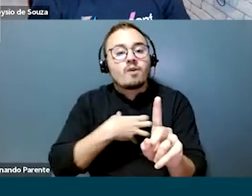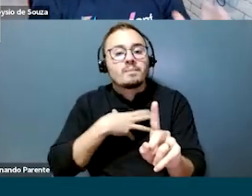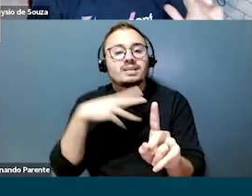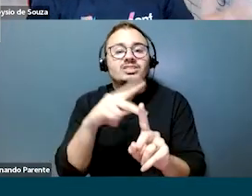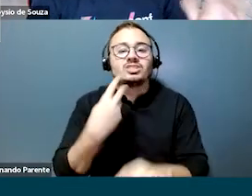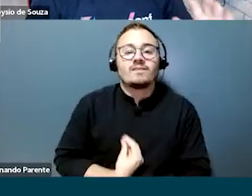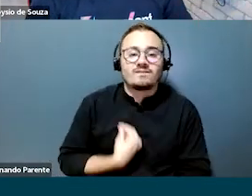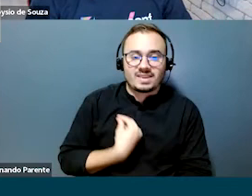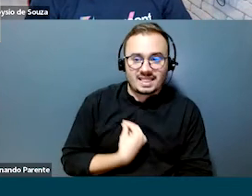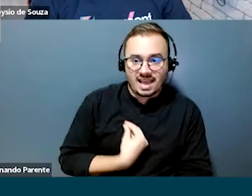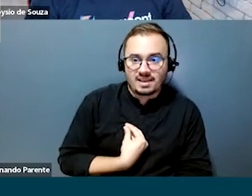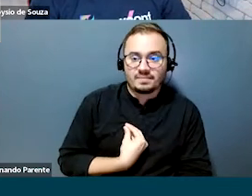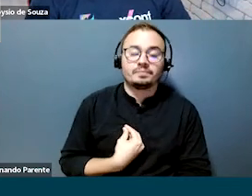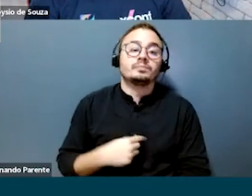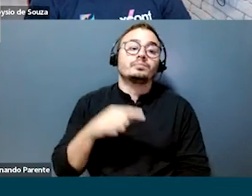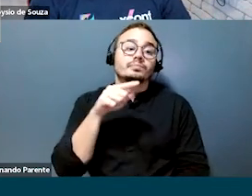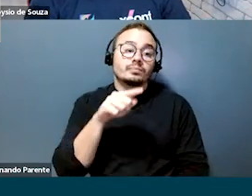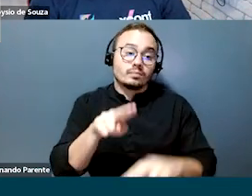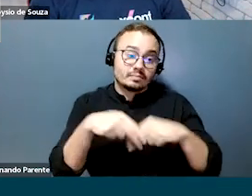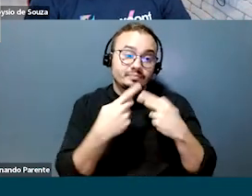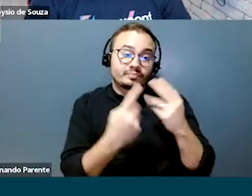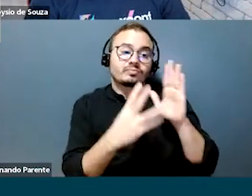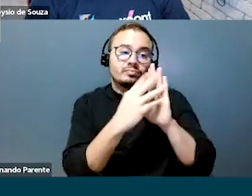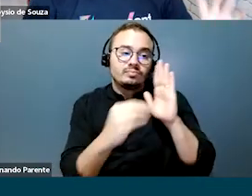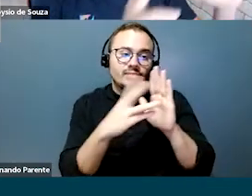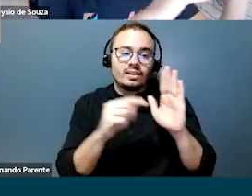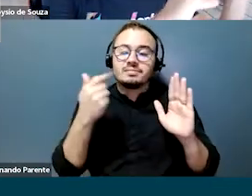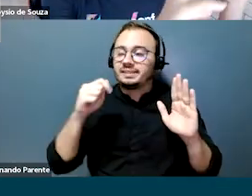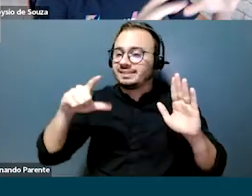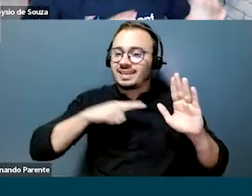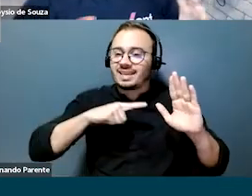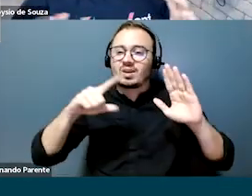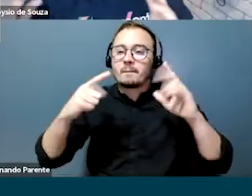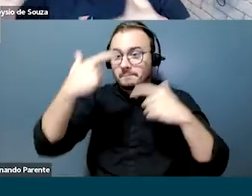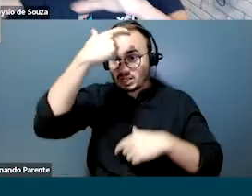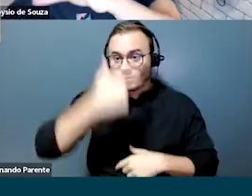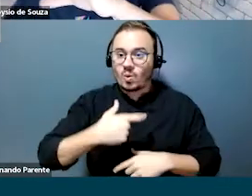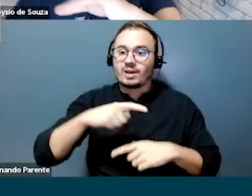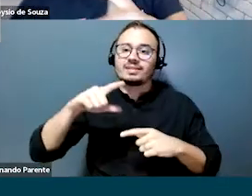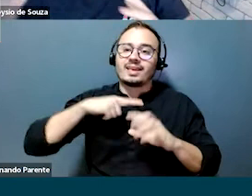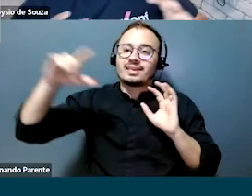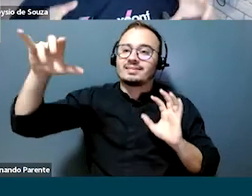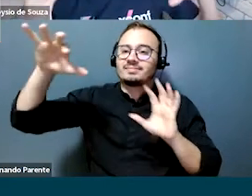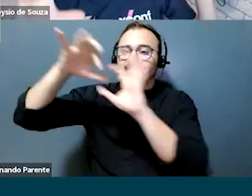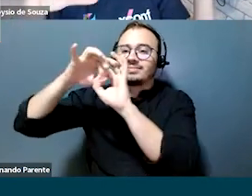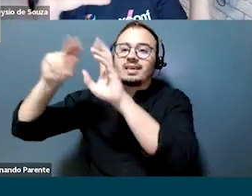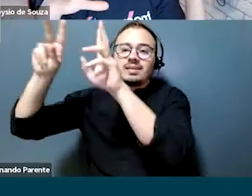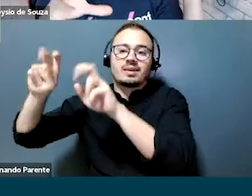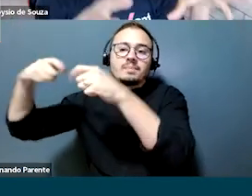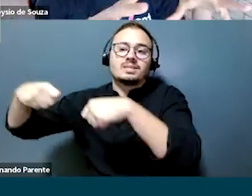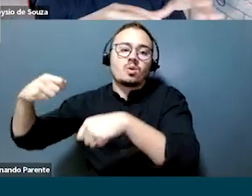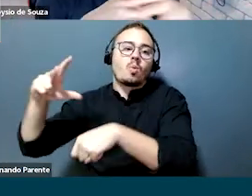que é muito usual e muito visto, que contempla necessidades humanas, necessidades de negócio e